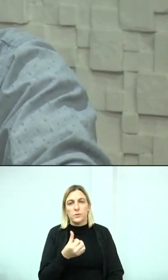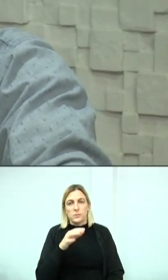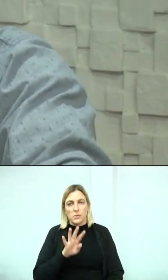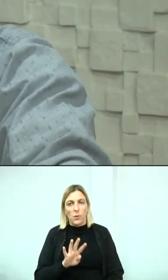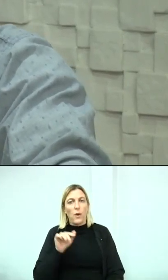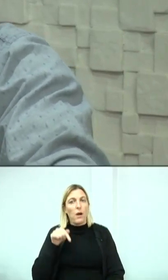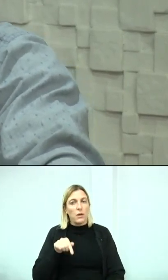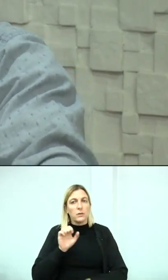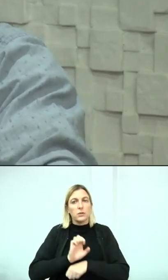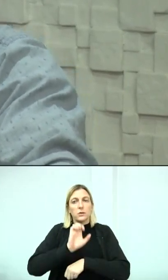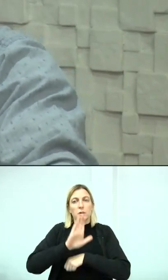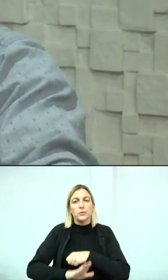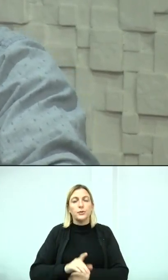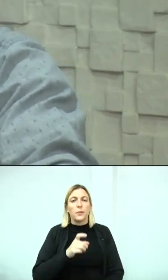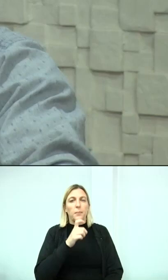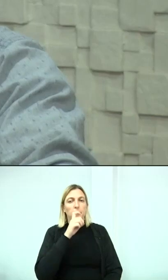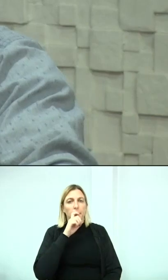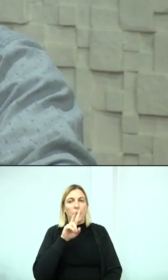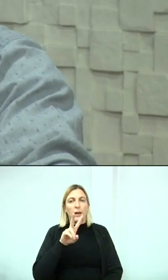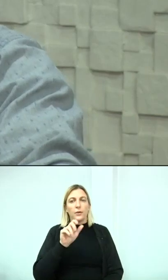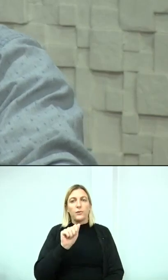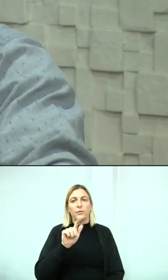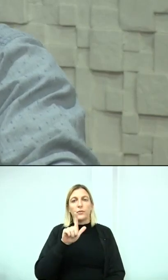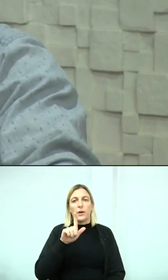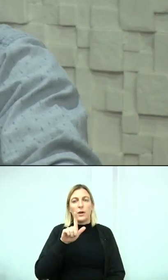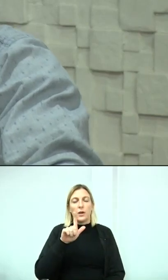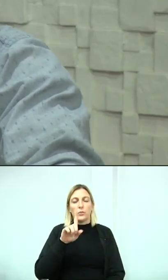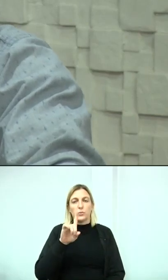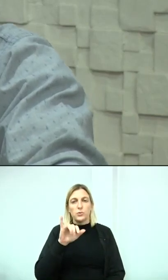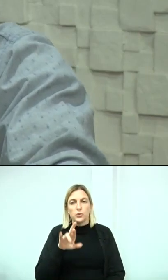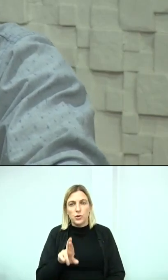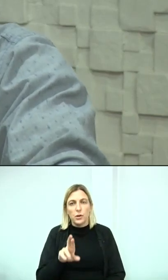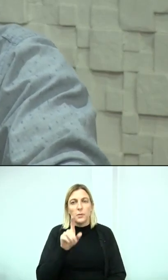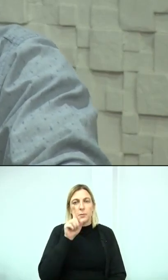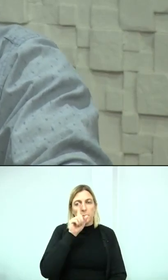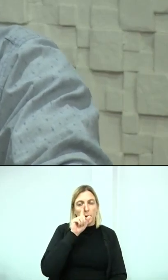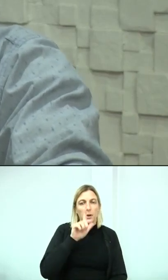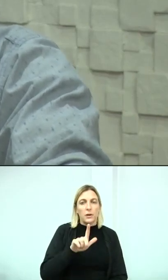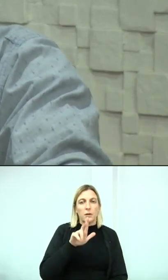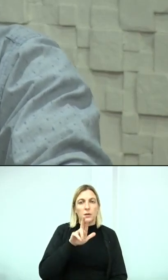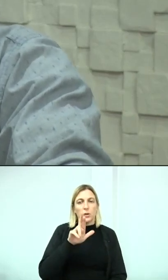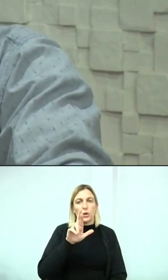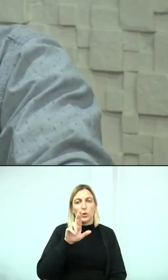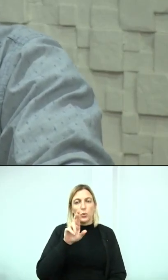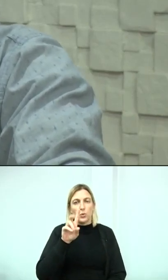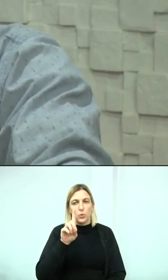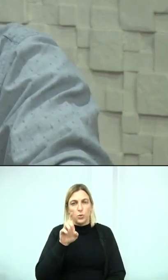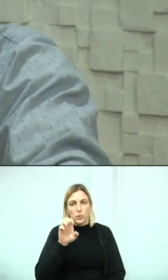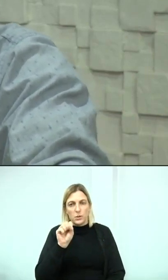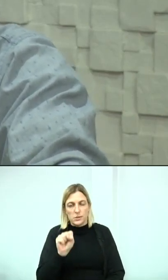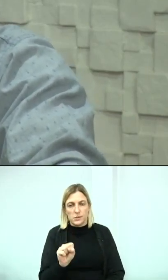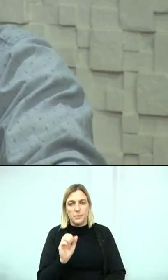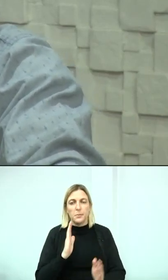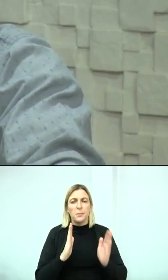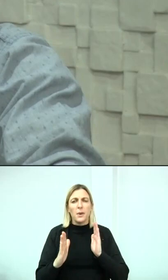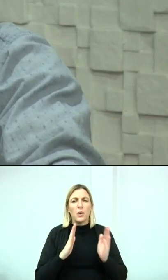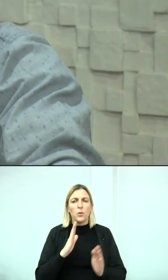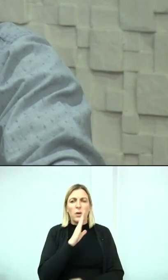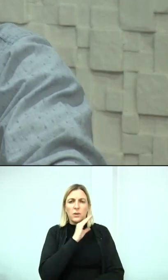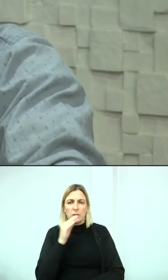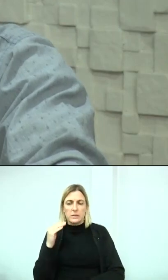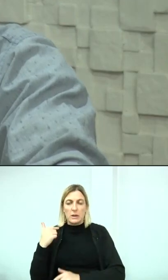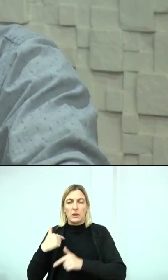filho de Waldir e Lourdes Tomazzoni. Durante sua adolescência, Paulo trabalhou com o seu tio